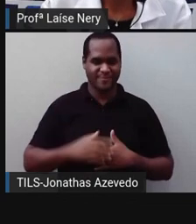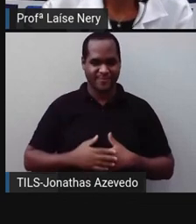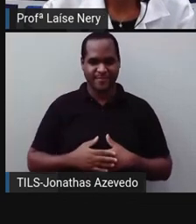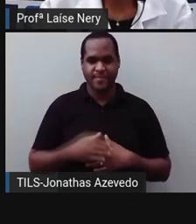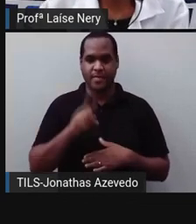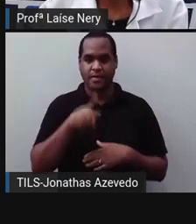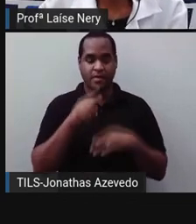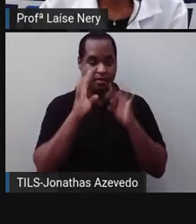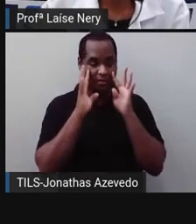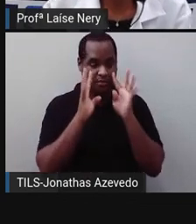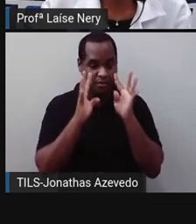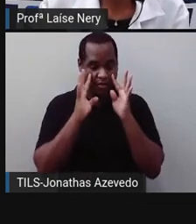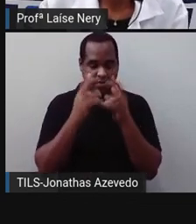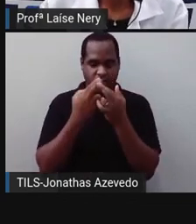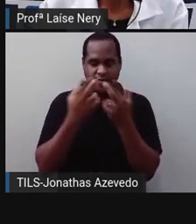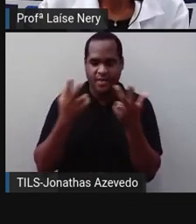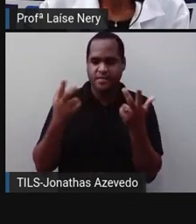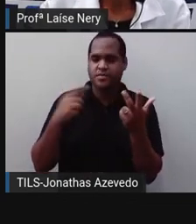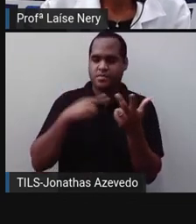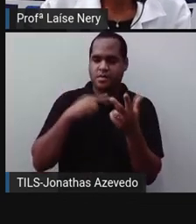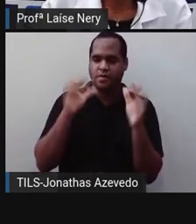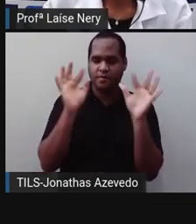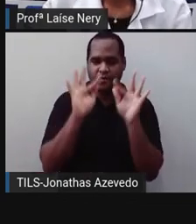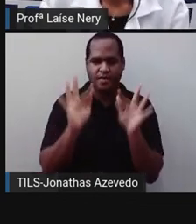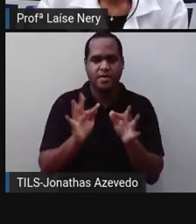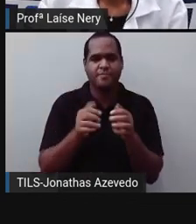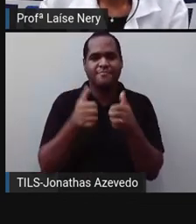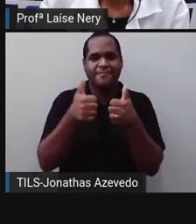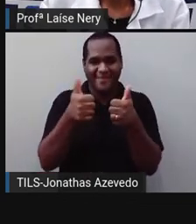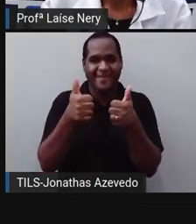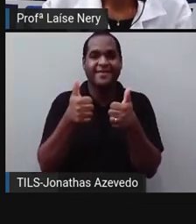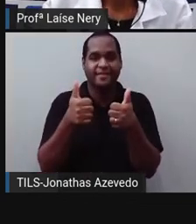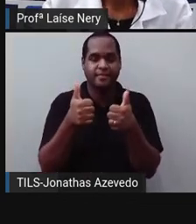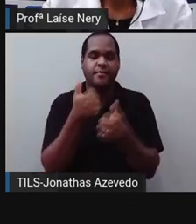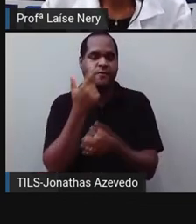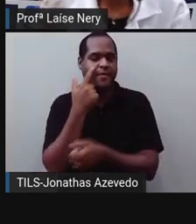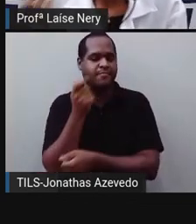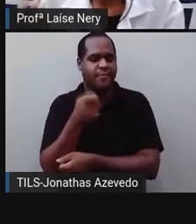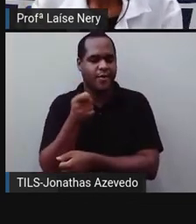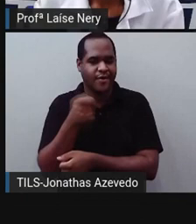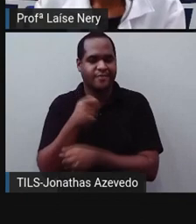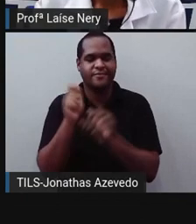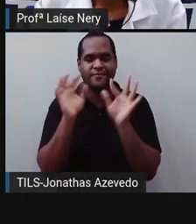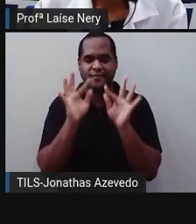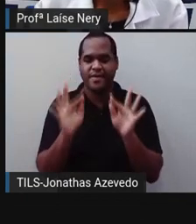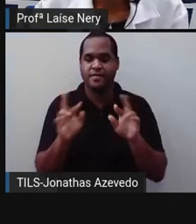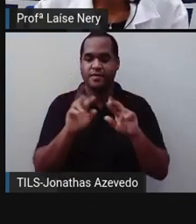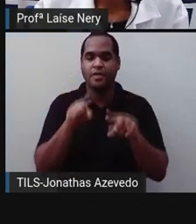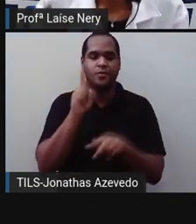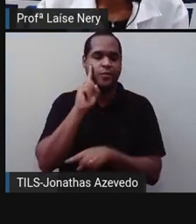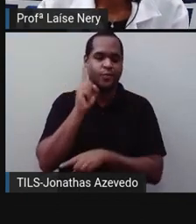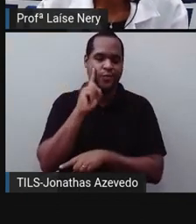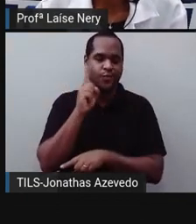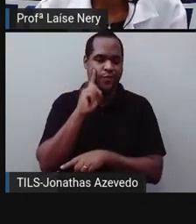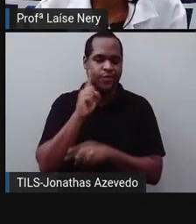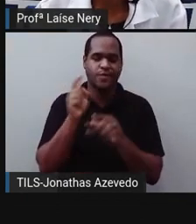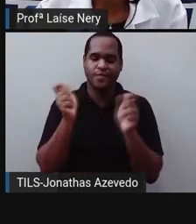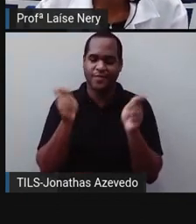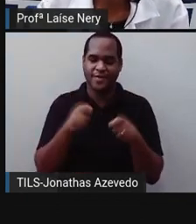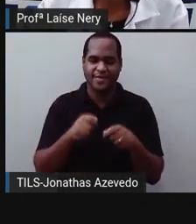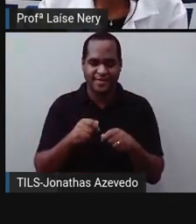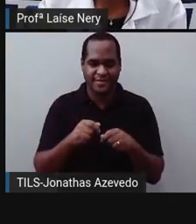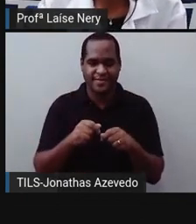se atenta a gente essas pequenas felicidades, a gente pode ser feliz todos os dias. Então, com essa